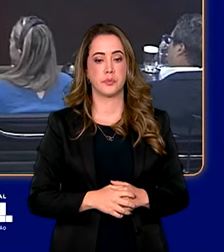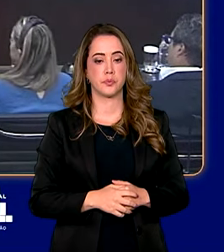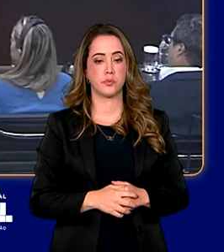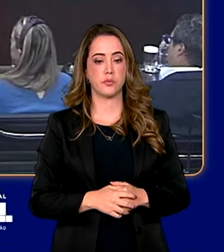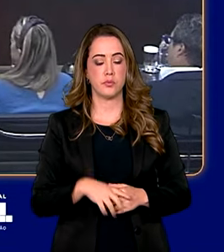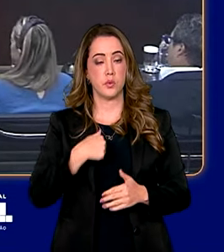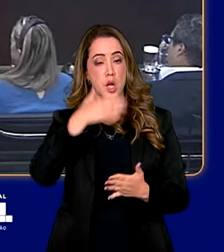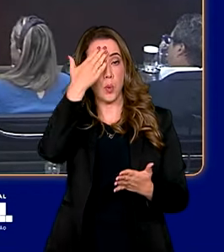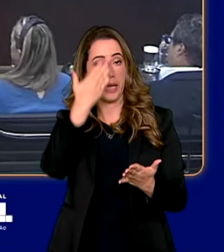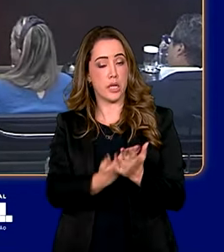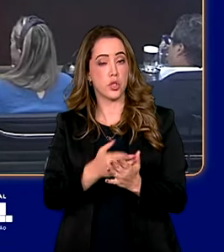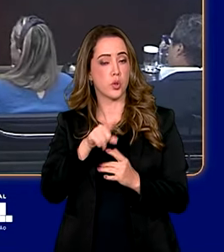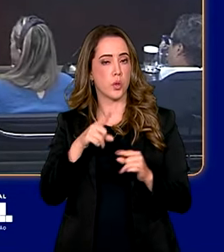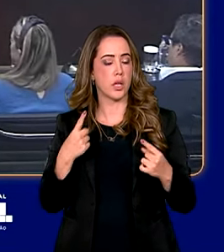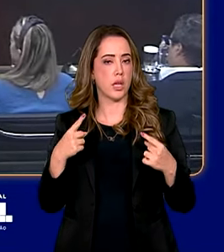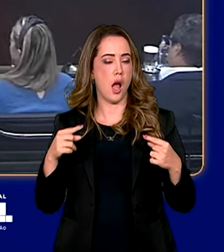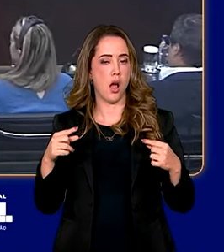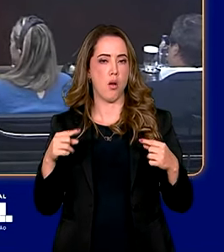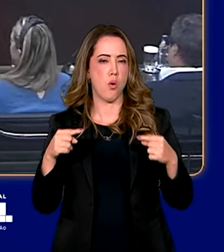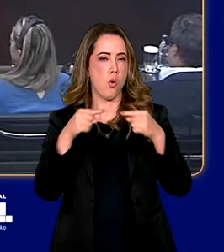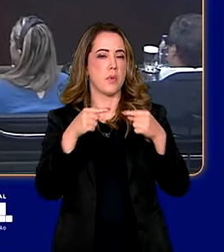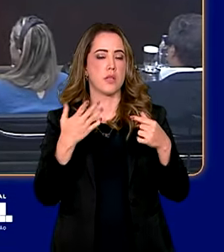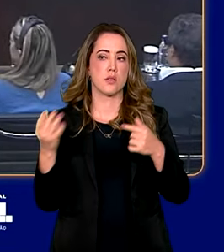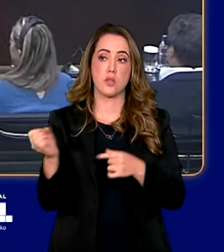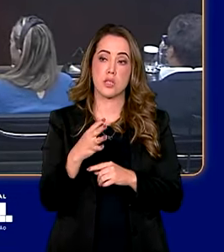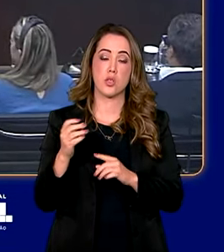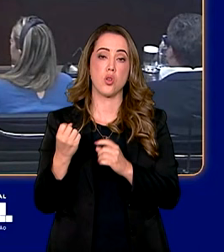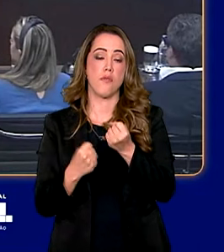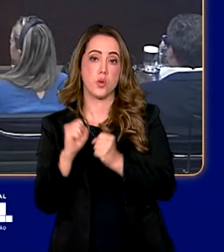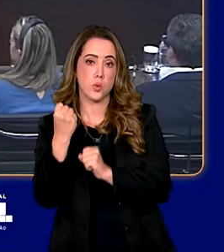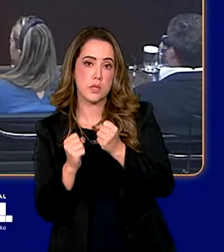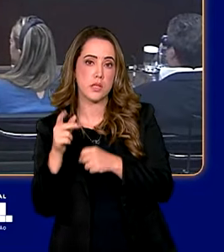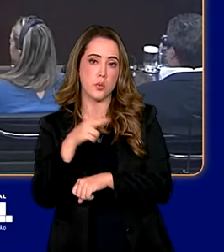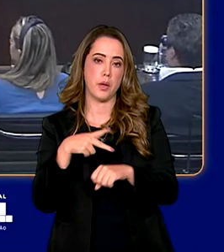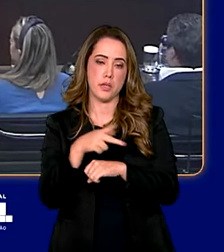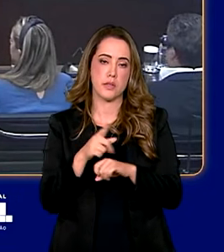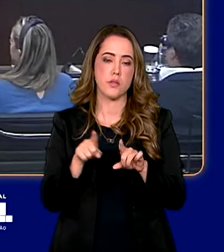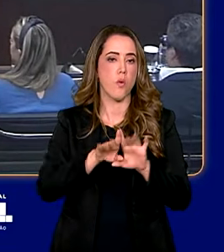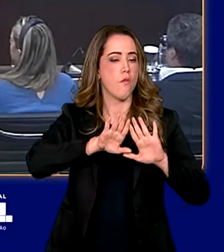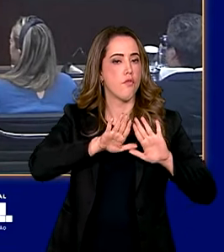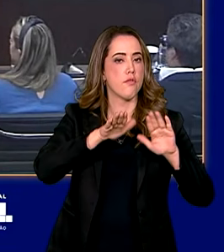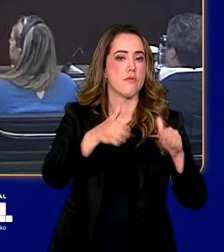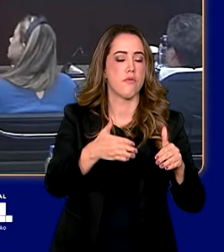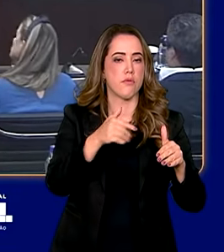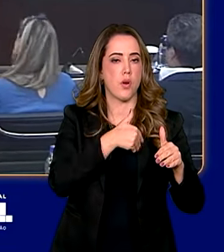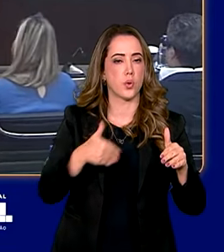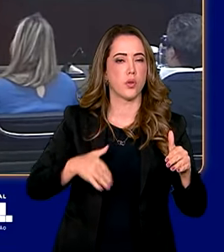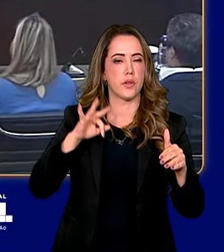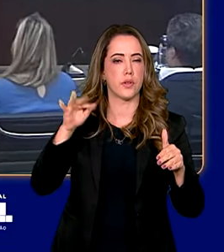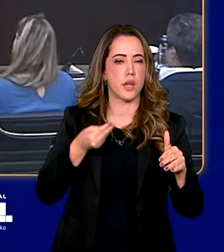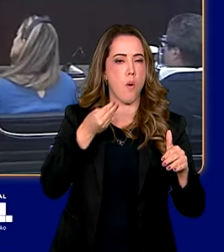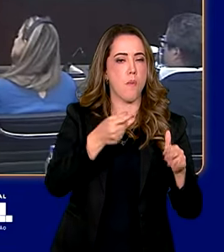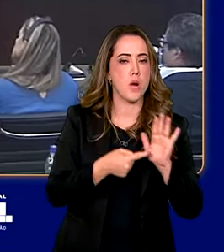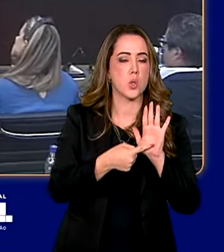dessa nova estratégia de industrialização para o país, com a ênfase que vem sendo dada pelo governo à